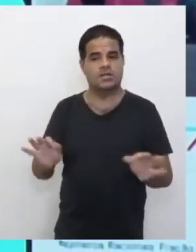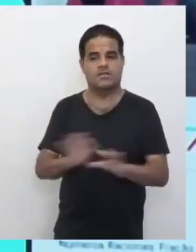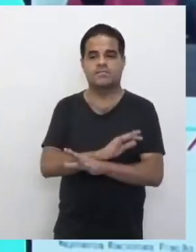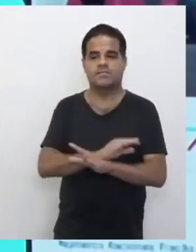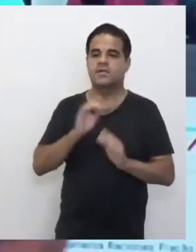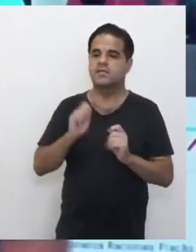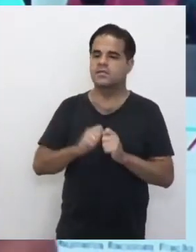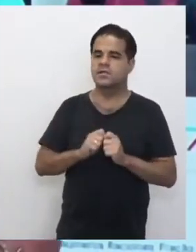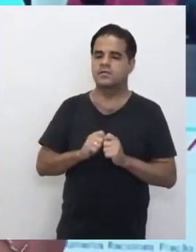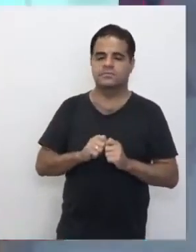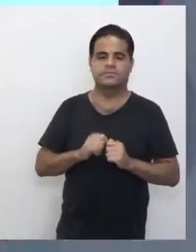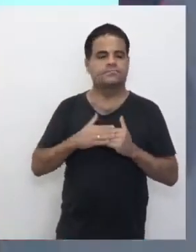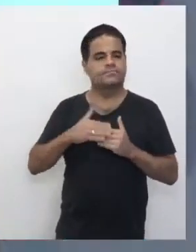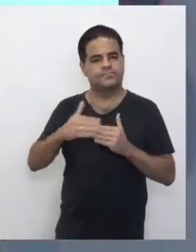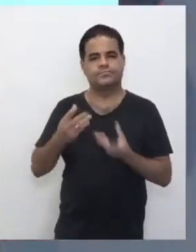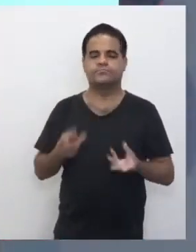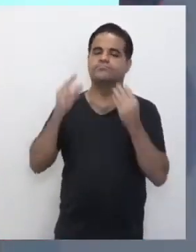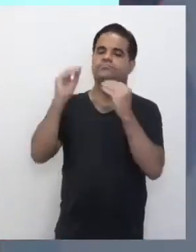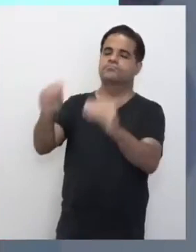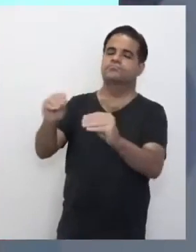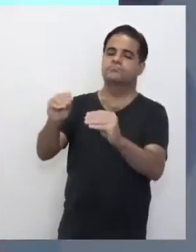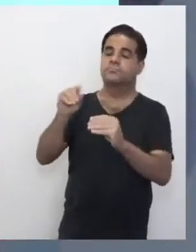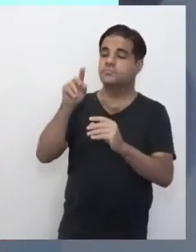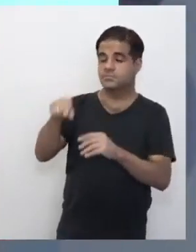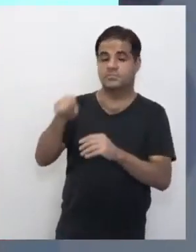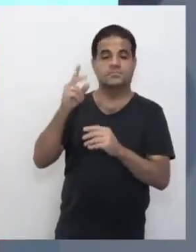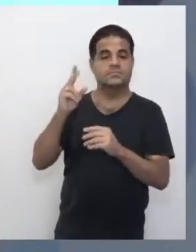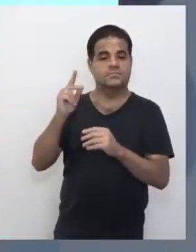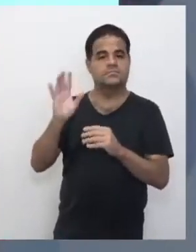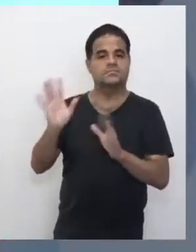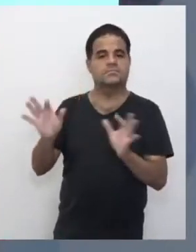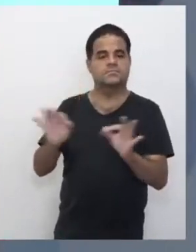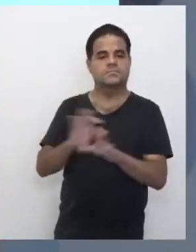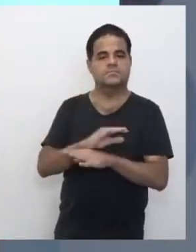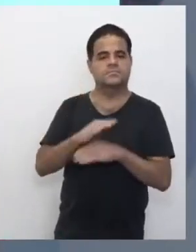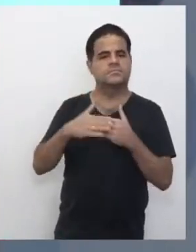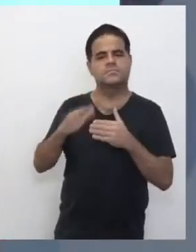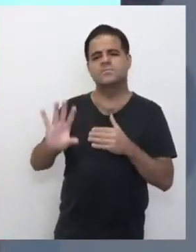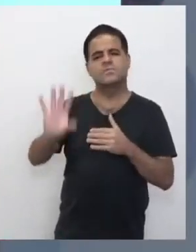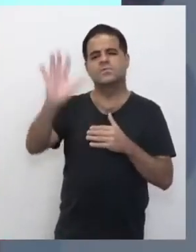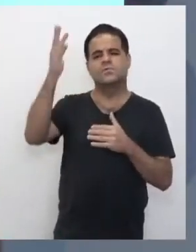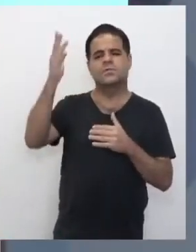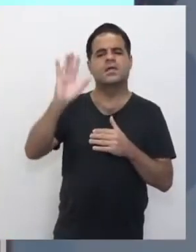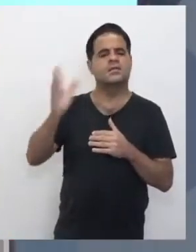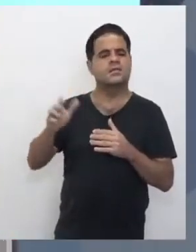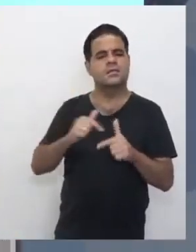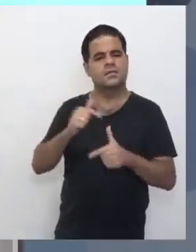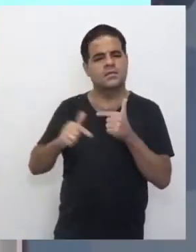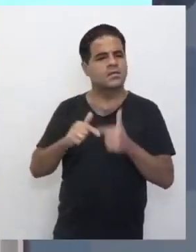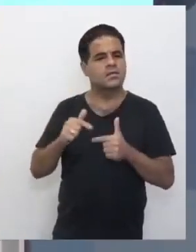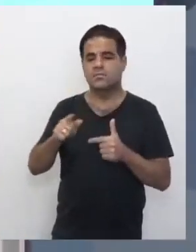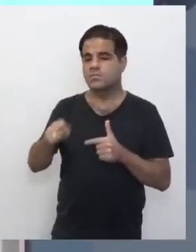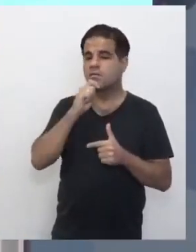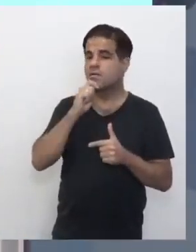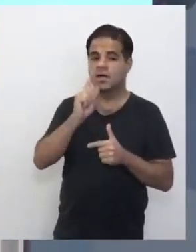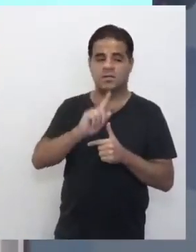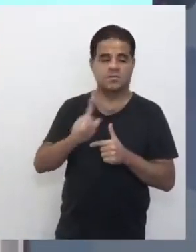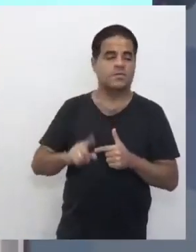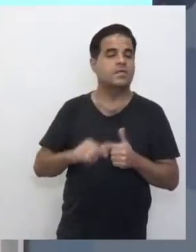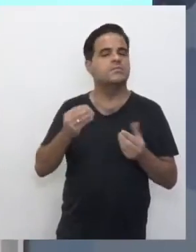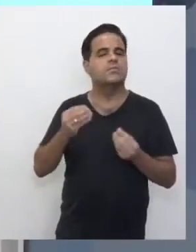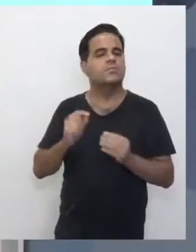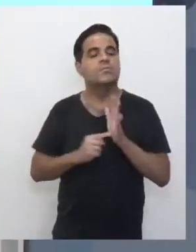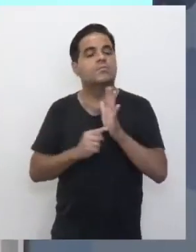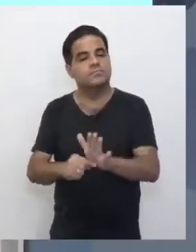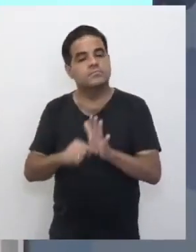Aqui já tá arriscado, então vamos colocar aqui. Nessa daqui, que são as minhas tarefas, o que que acontece? São as tarefas que você ainda não fez. Então, como vai